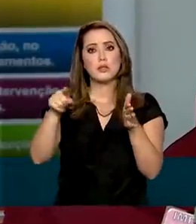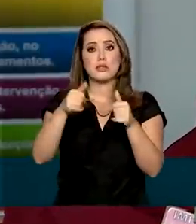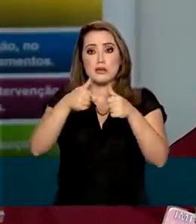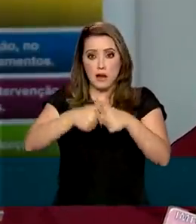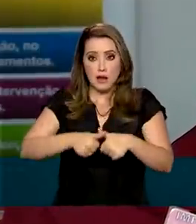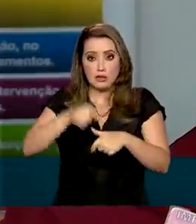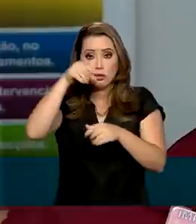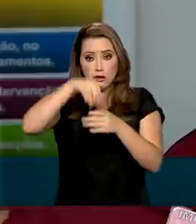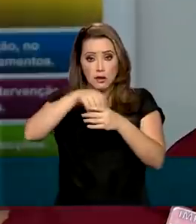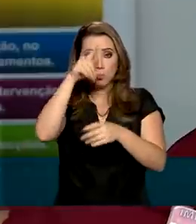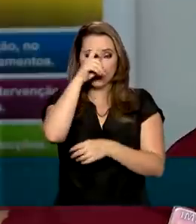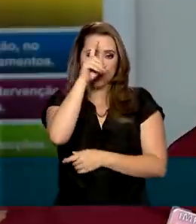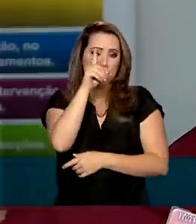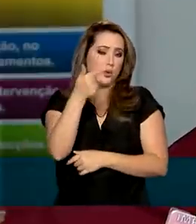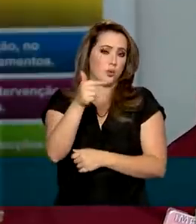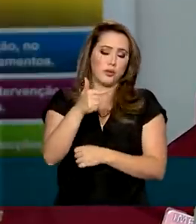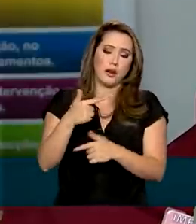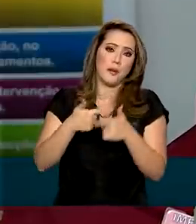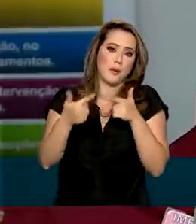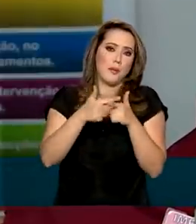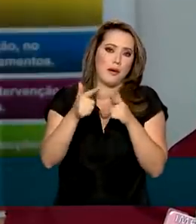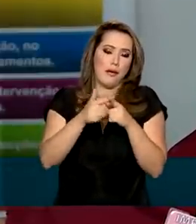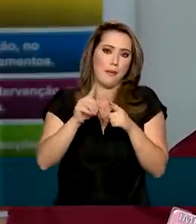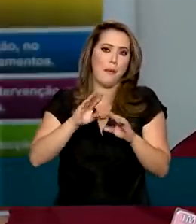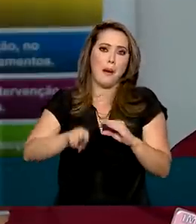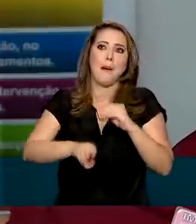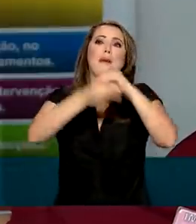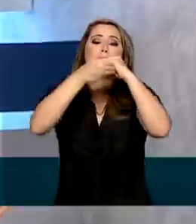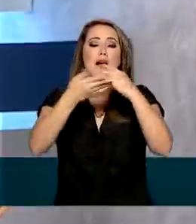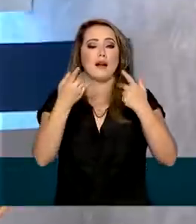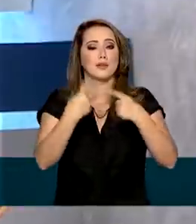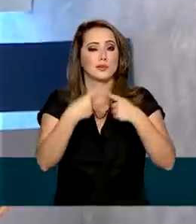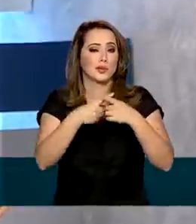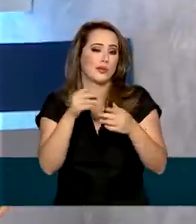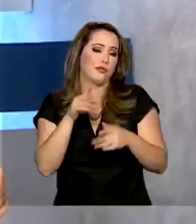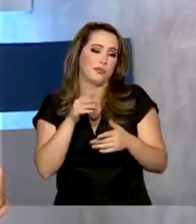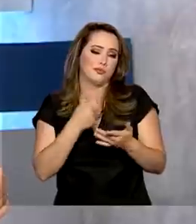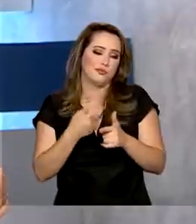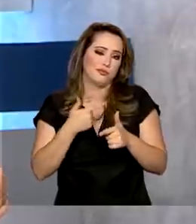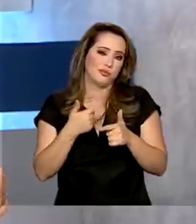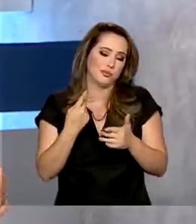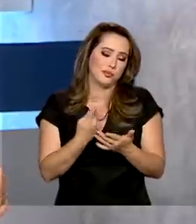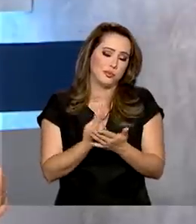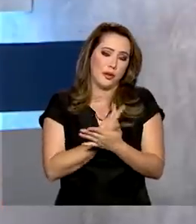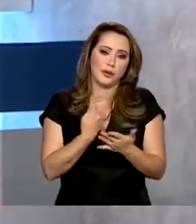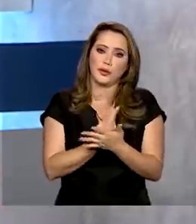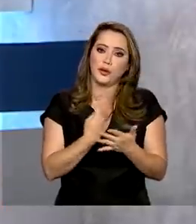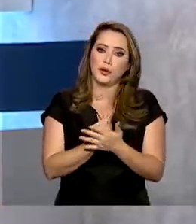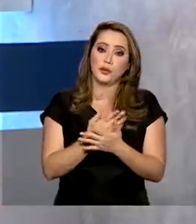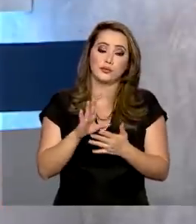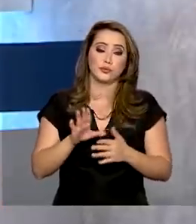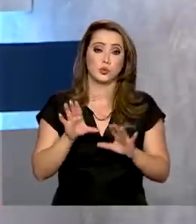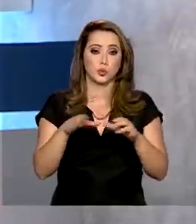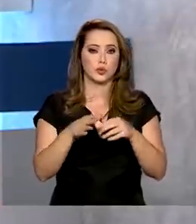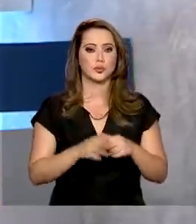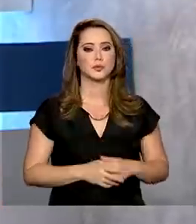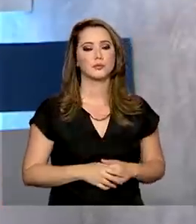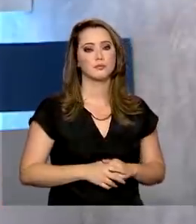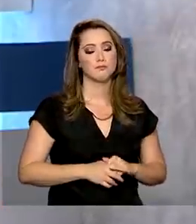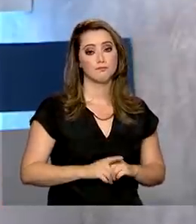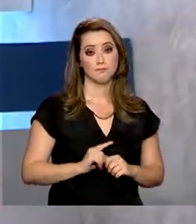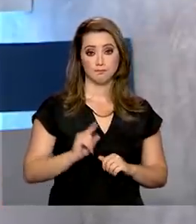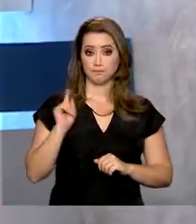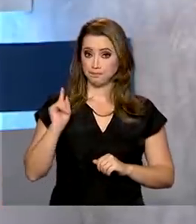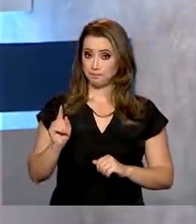a sofrer danos devidos a alguma má assistência à saúde. A Agência Nacional de Vigilância Sanitária, a Anvisa,